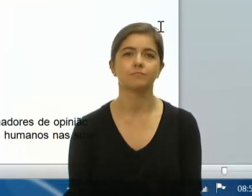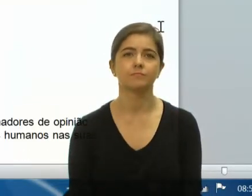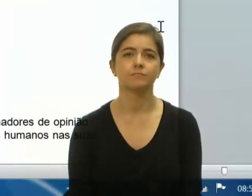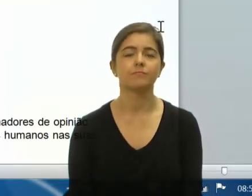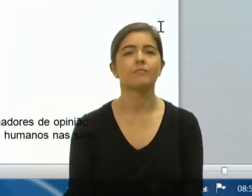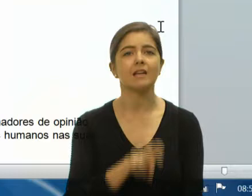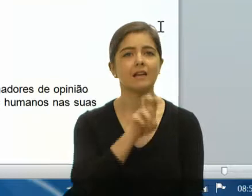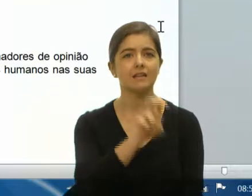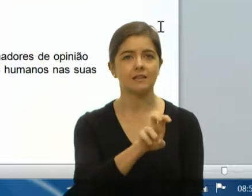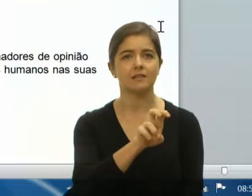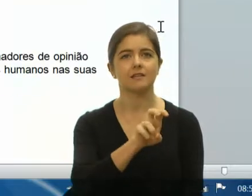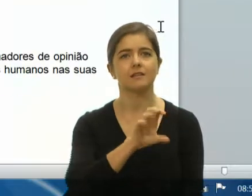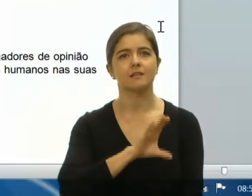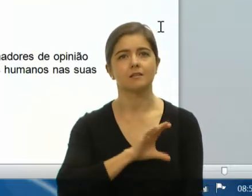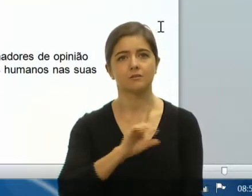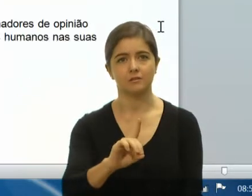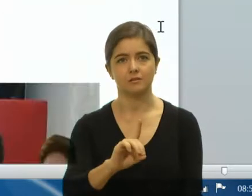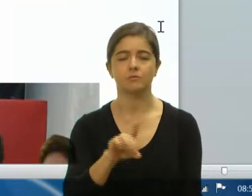coordenadoria.